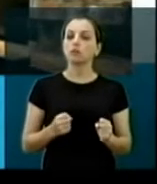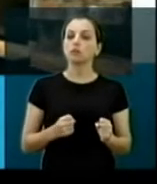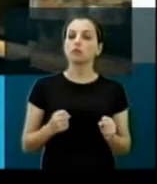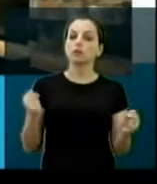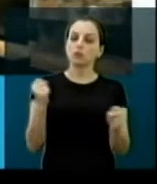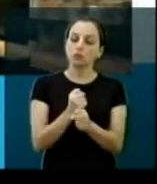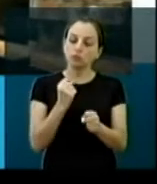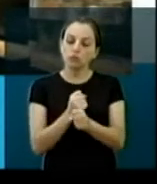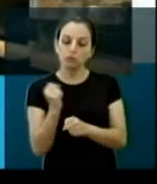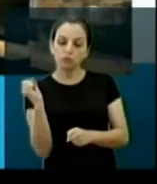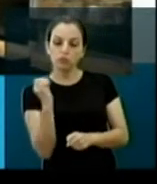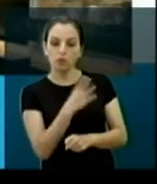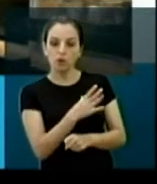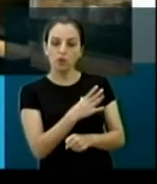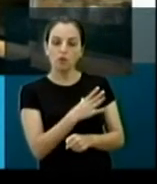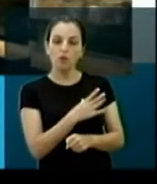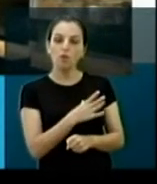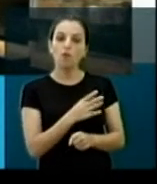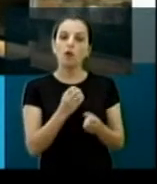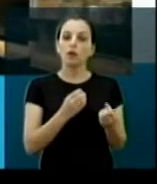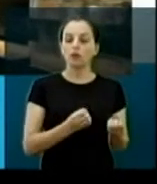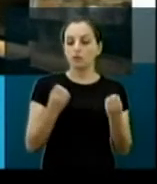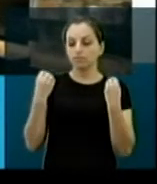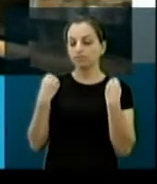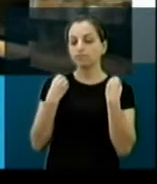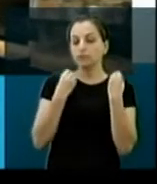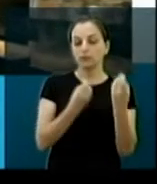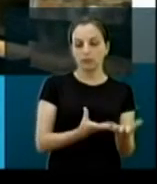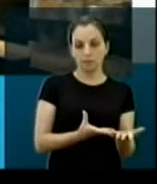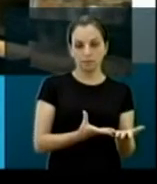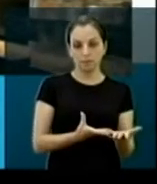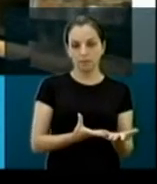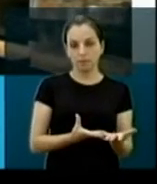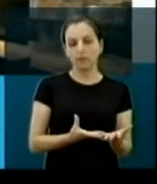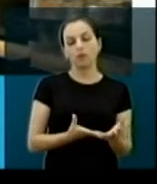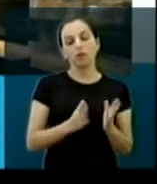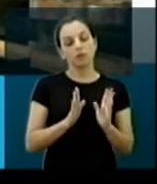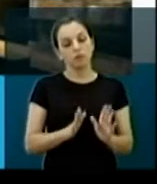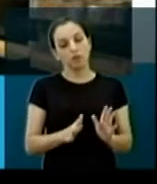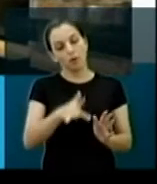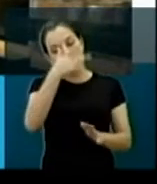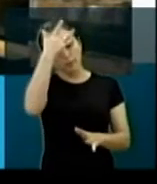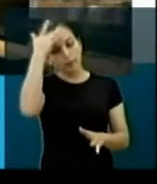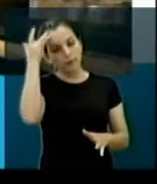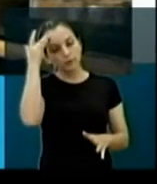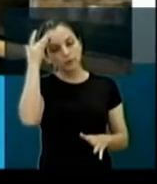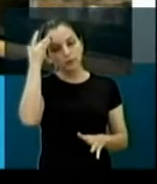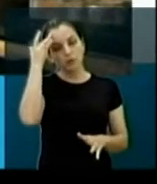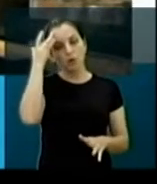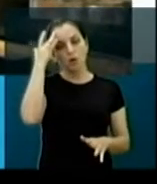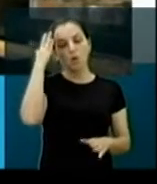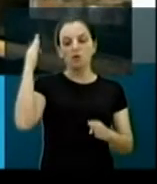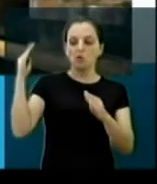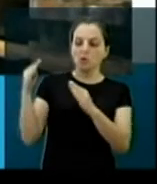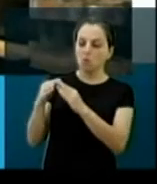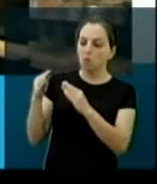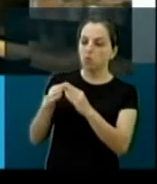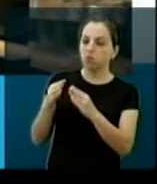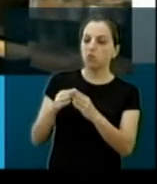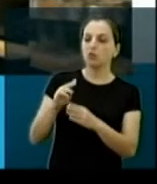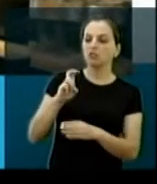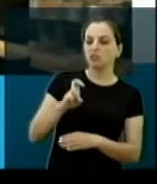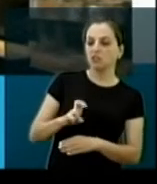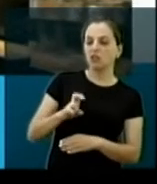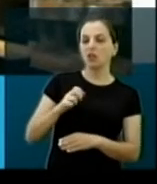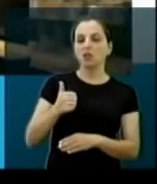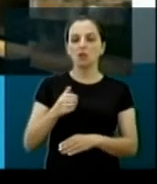Então, não dá mais para caber na nossa cidade pessoas que deixam casas 10, 15 anos, 5 anos,